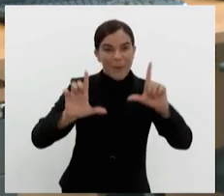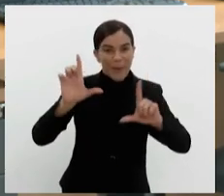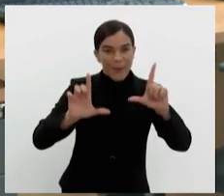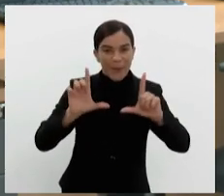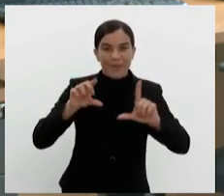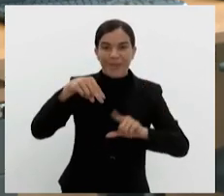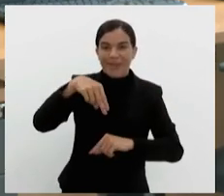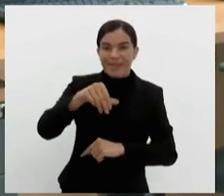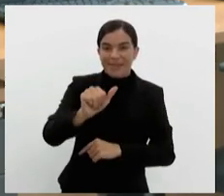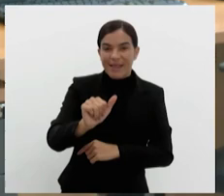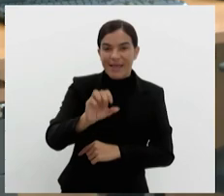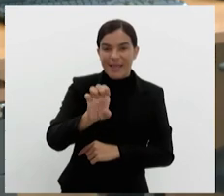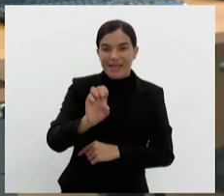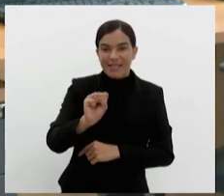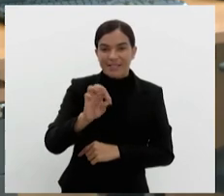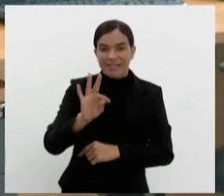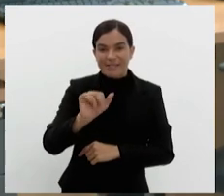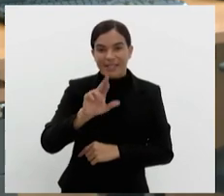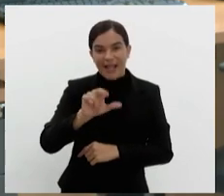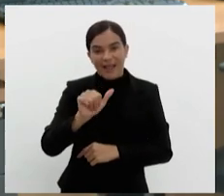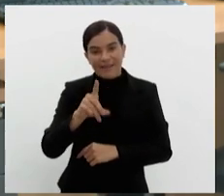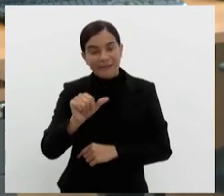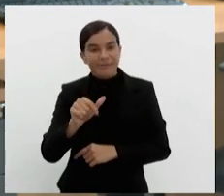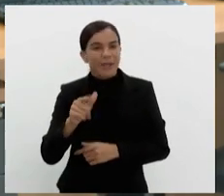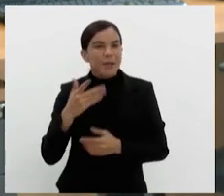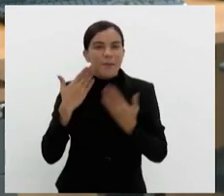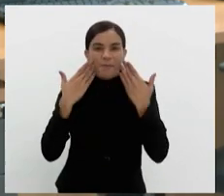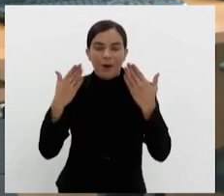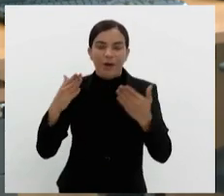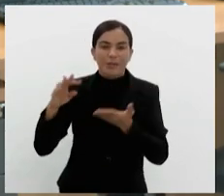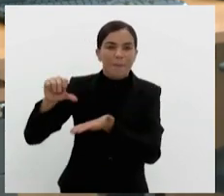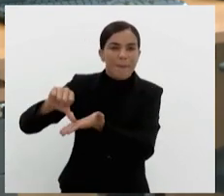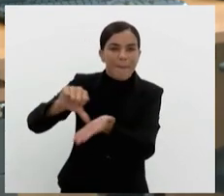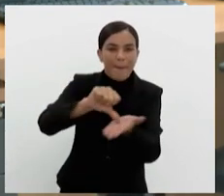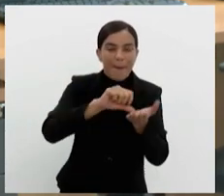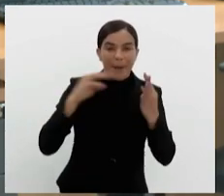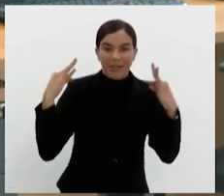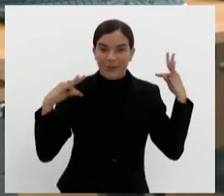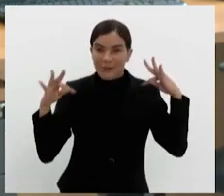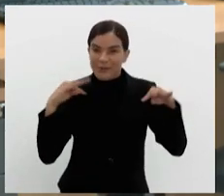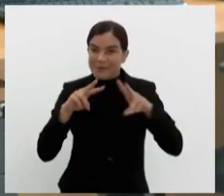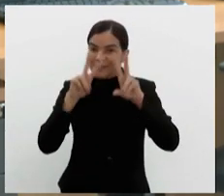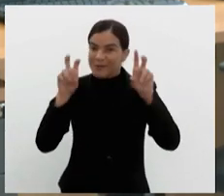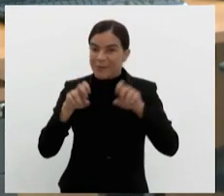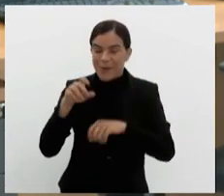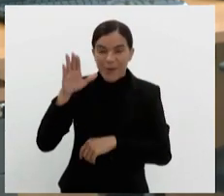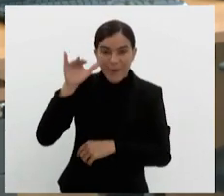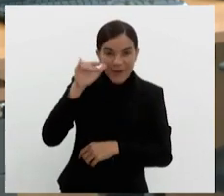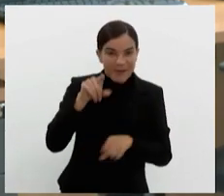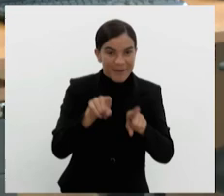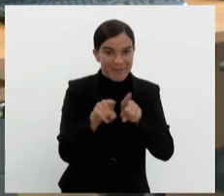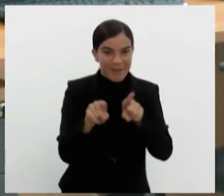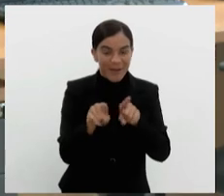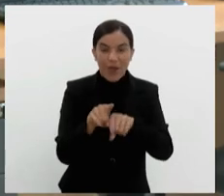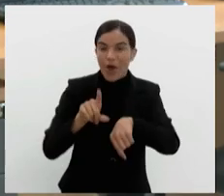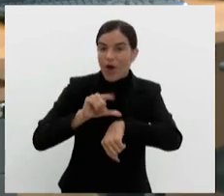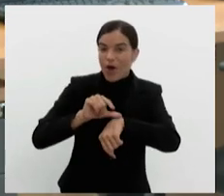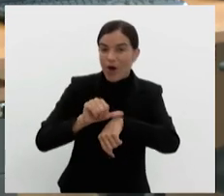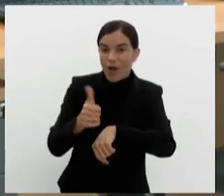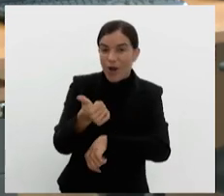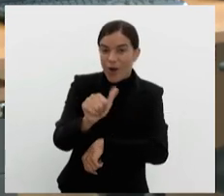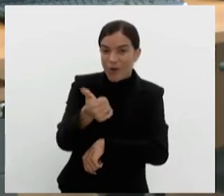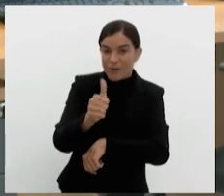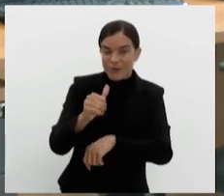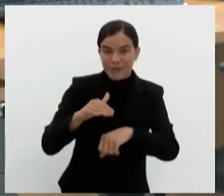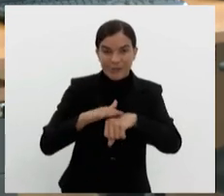Estrada, que conta a história e apresenta os pontos turísticos e curiosidades do município. O programa vai ao ar às 11 da noite.